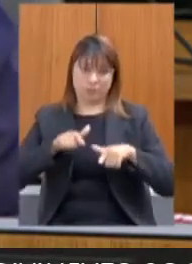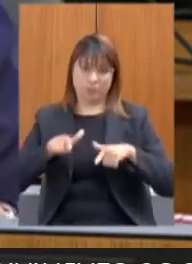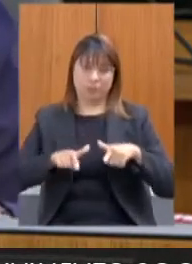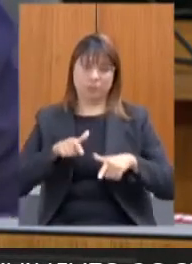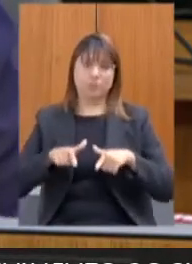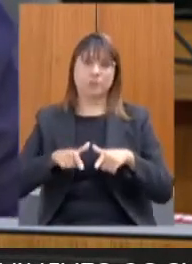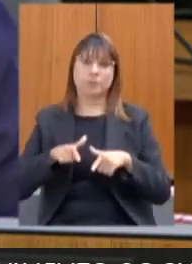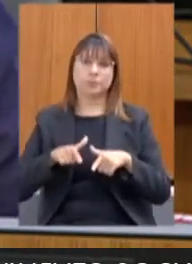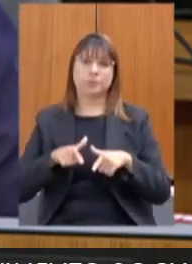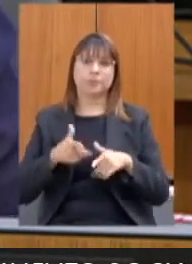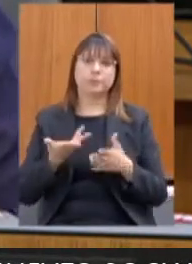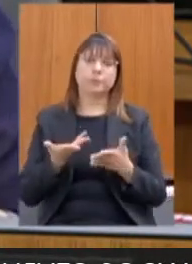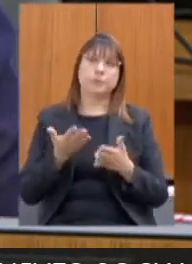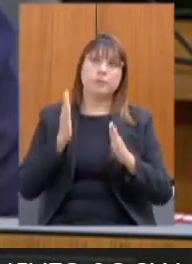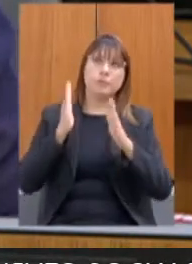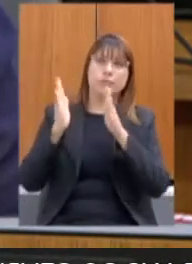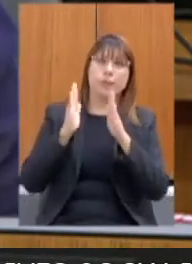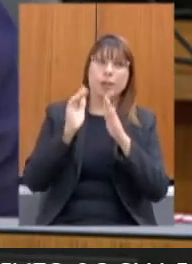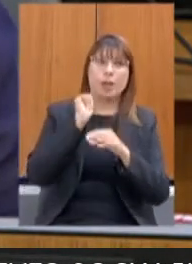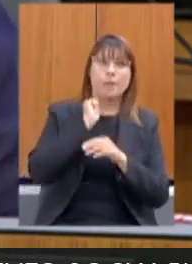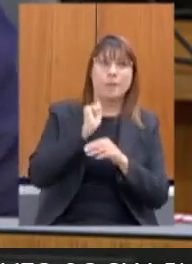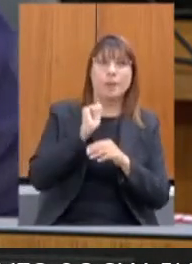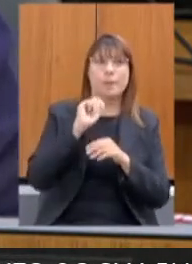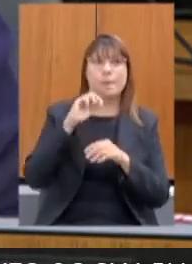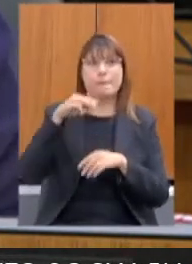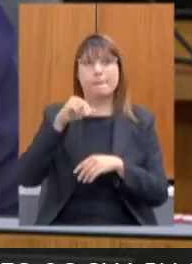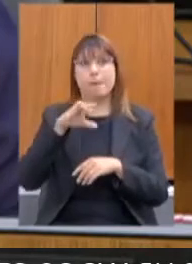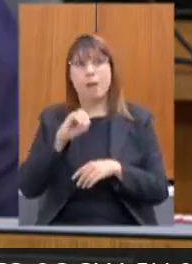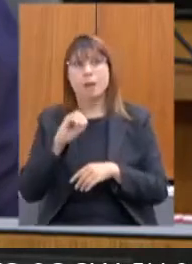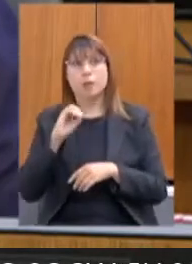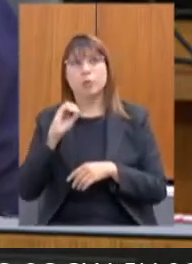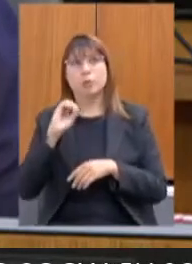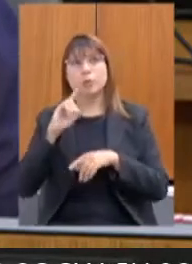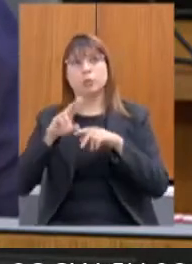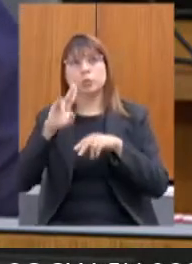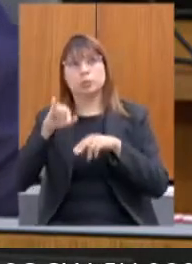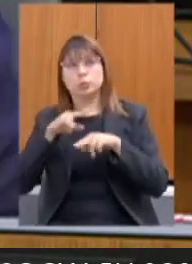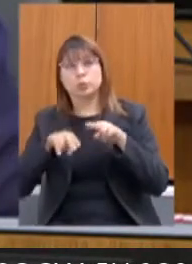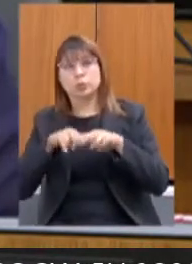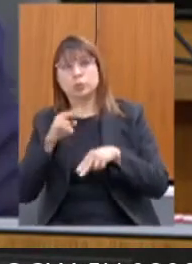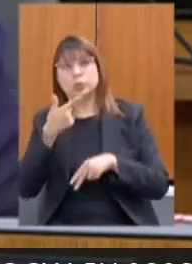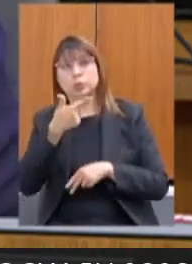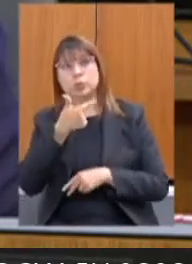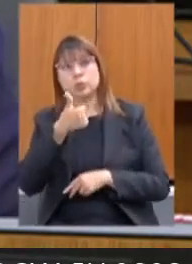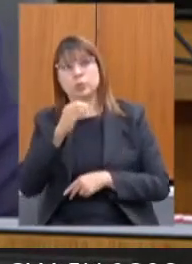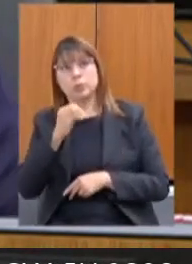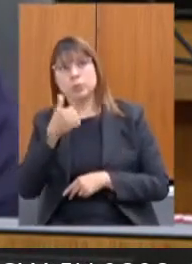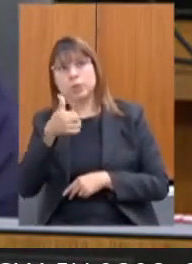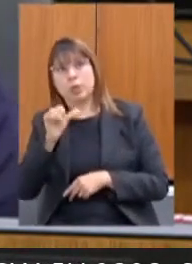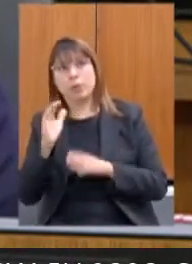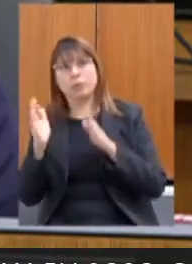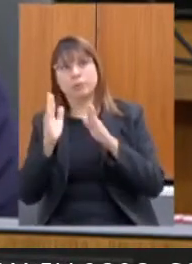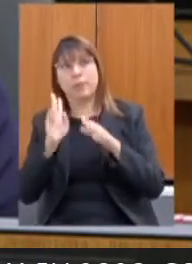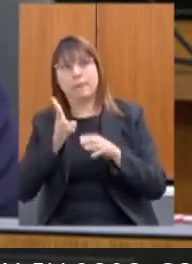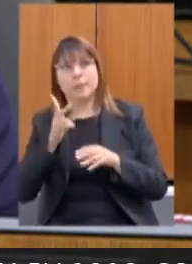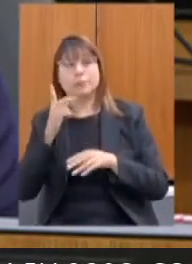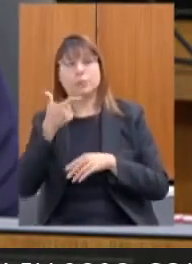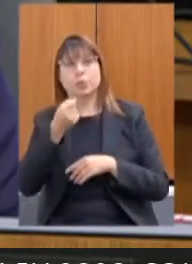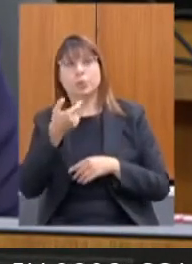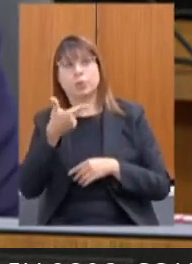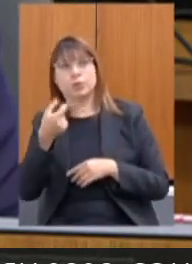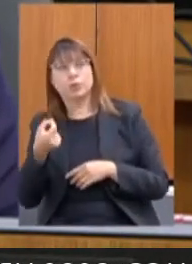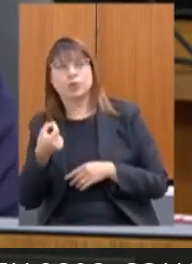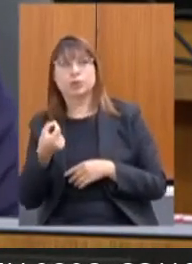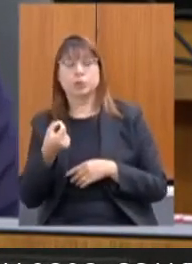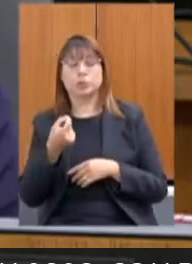recortando o mesmo período, abril, maio e junho de 2019, abril, maio e junho de 2020, Minas Gerais teve um